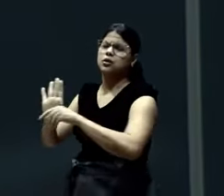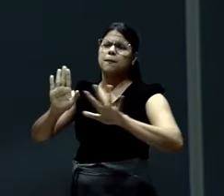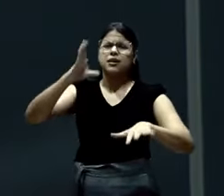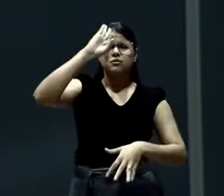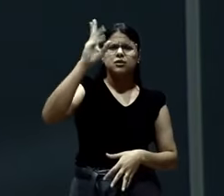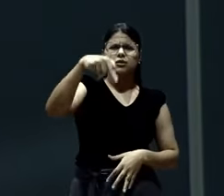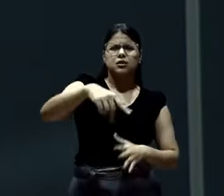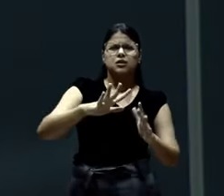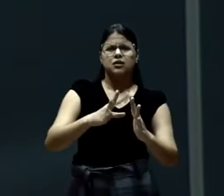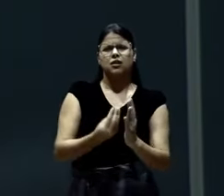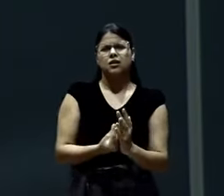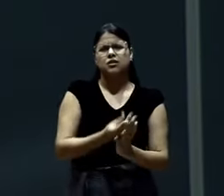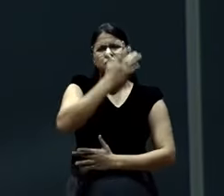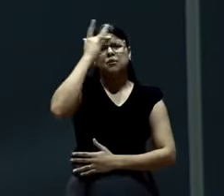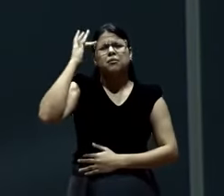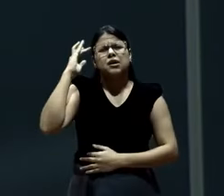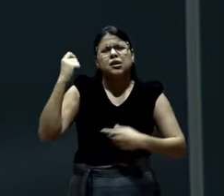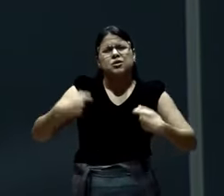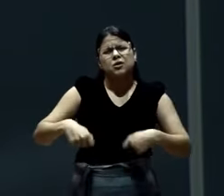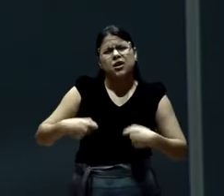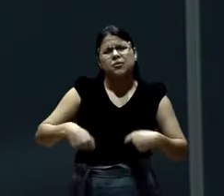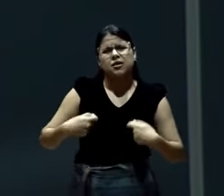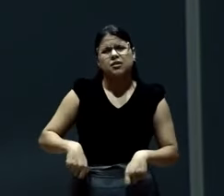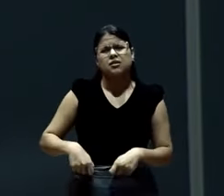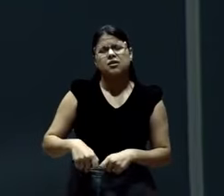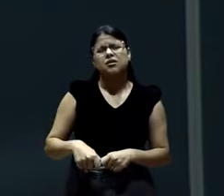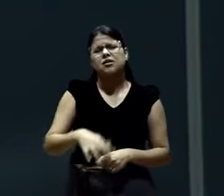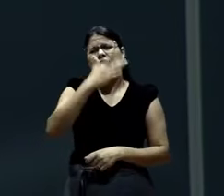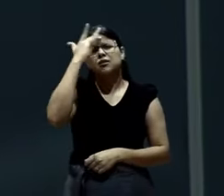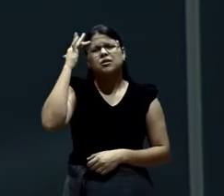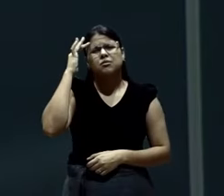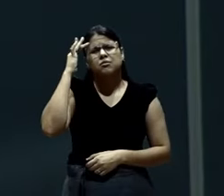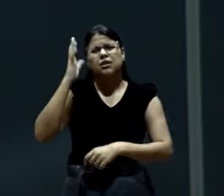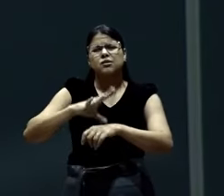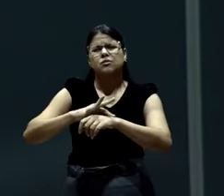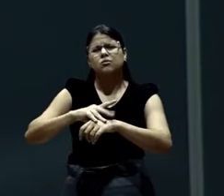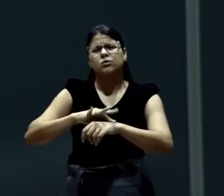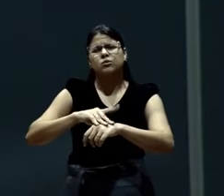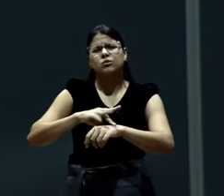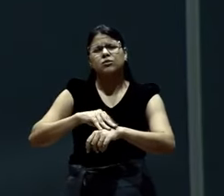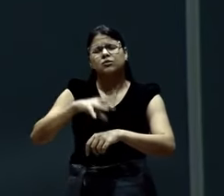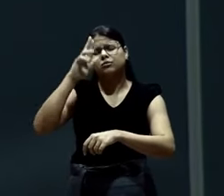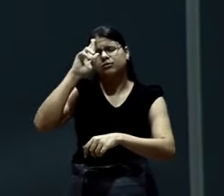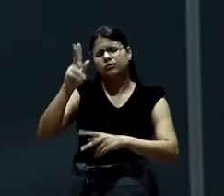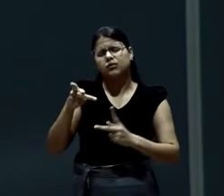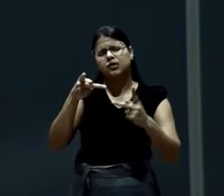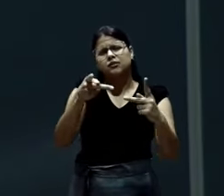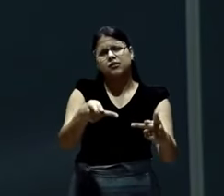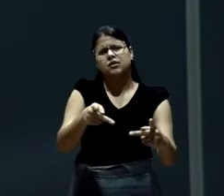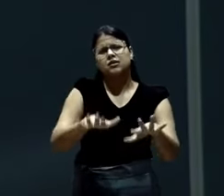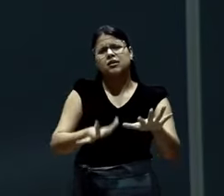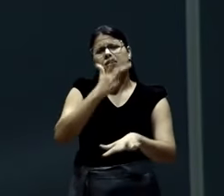Visita, Senhor. Os necessitados. Visita, Senhor. Os teus filhos que estão doentes. Acamados.